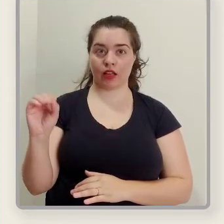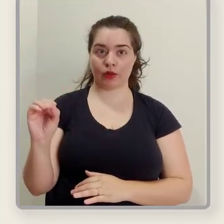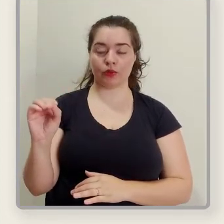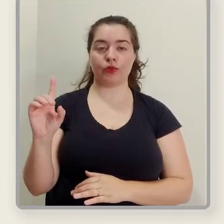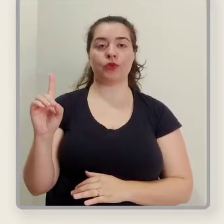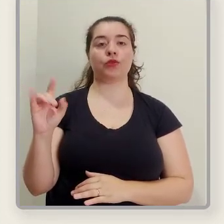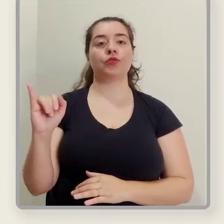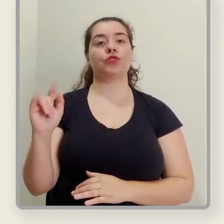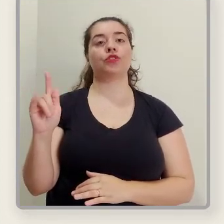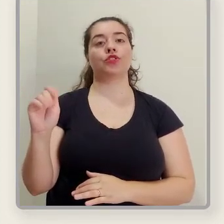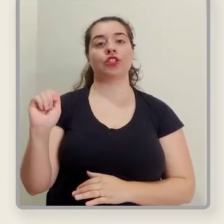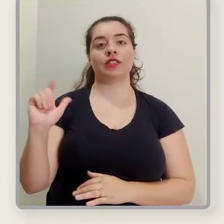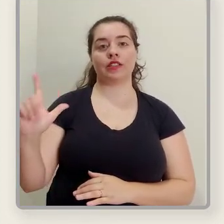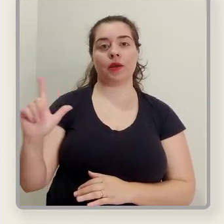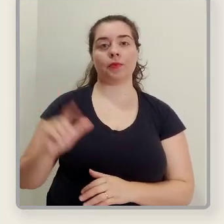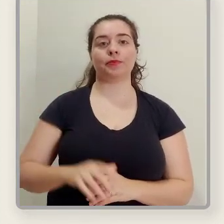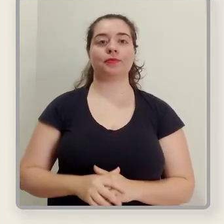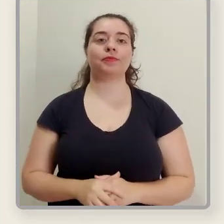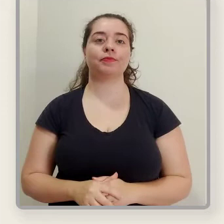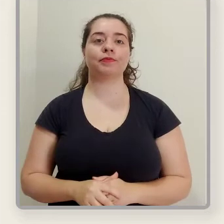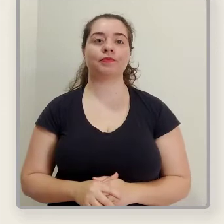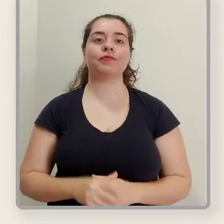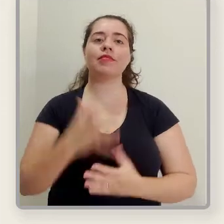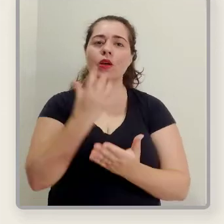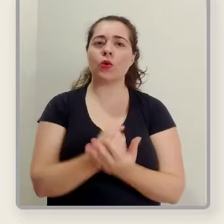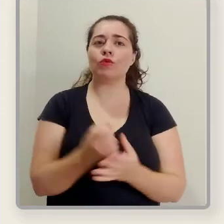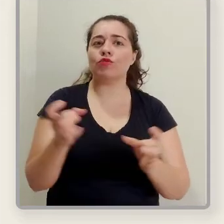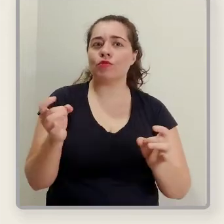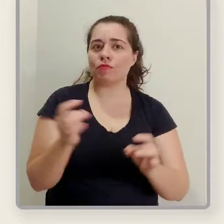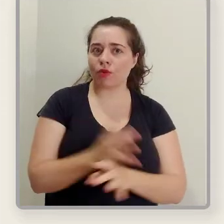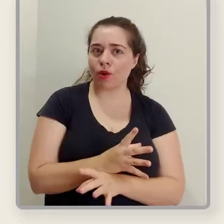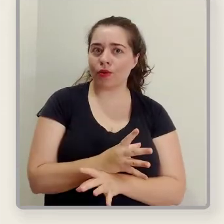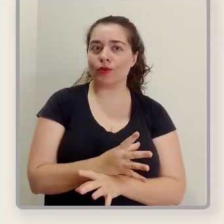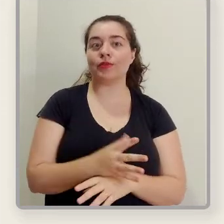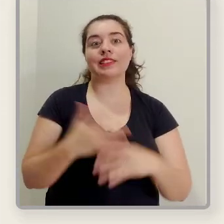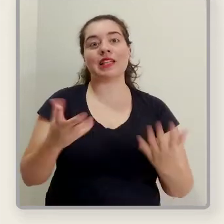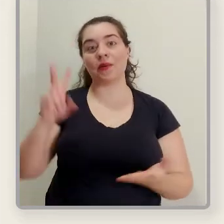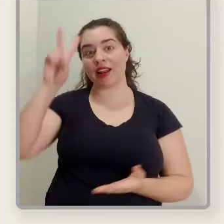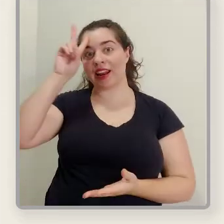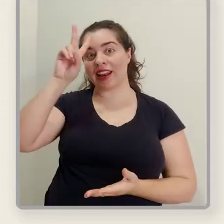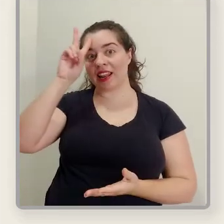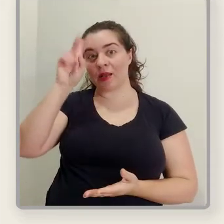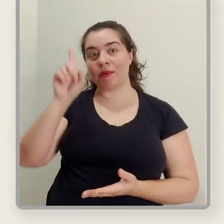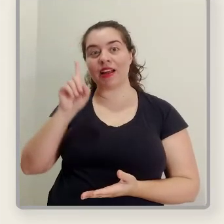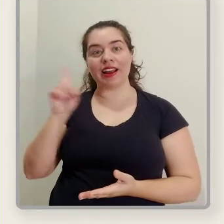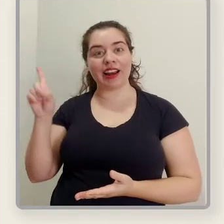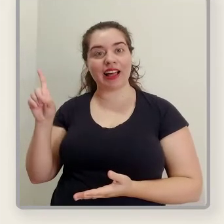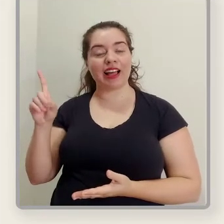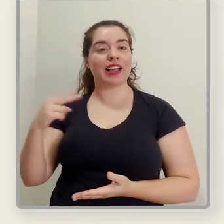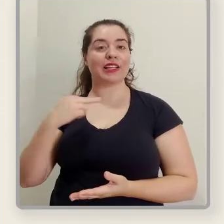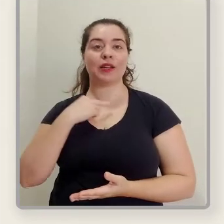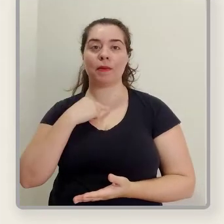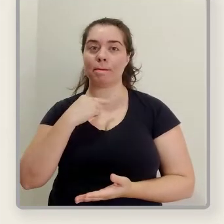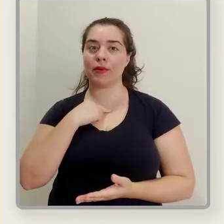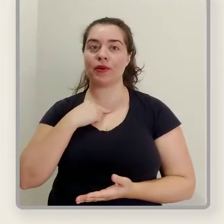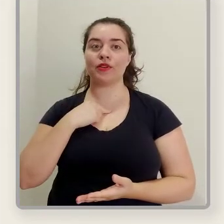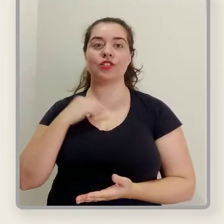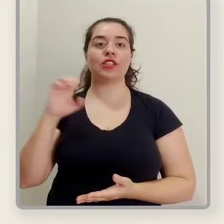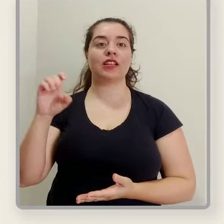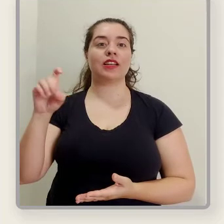Feito o download do certificado, nós devemos lembrar da orientação de não executar o arquivo.